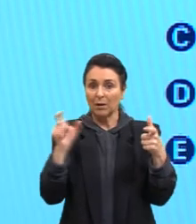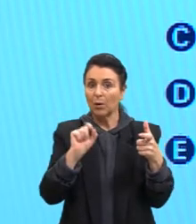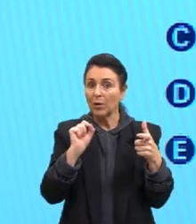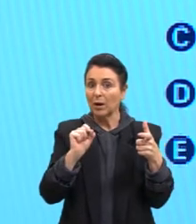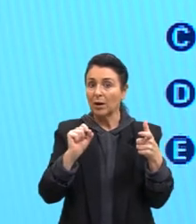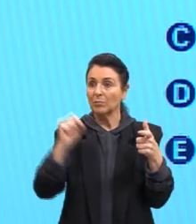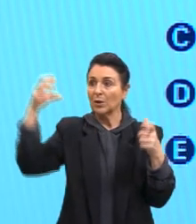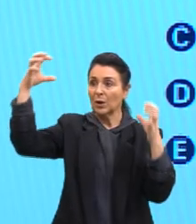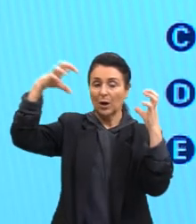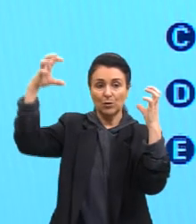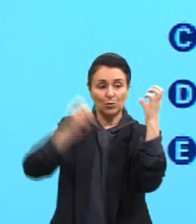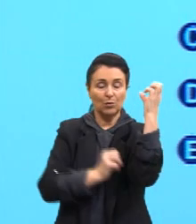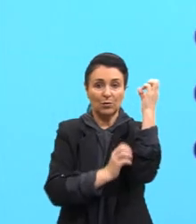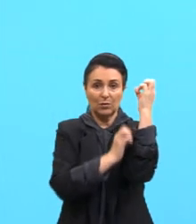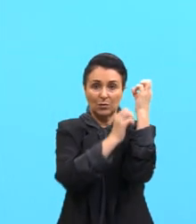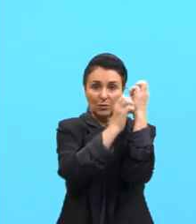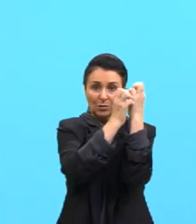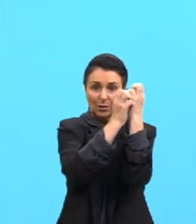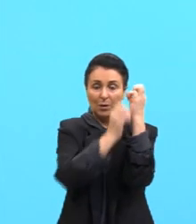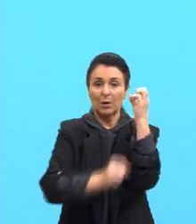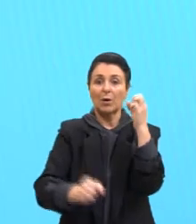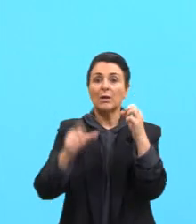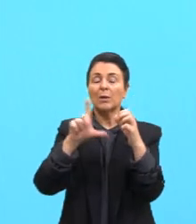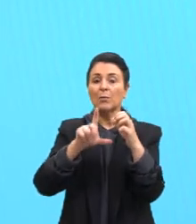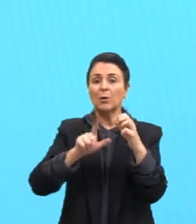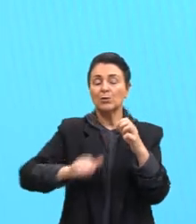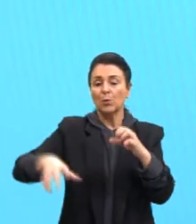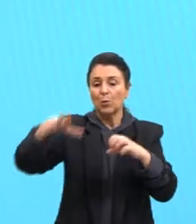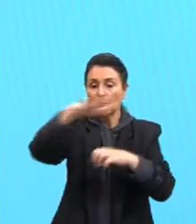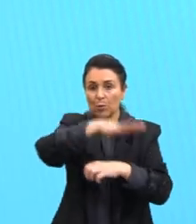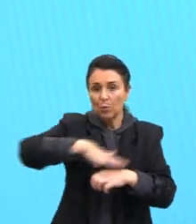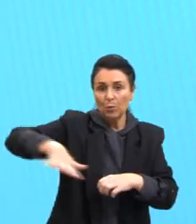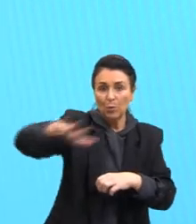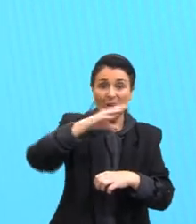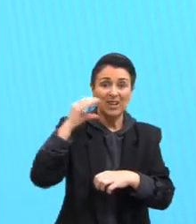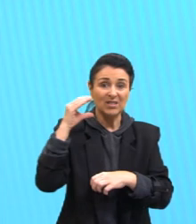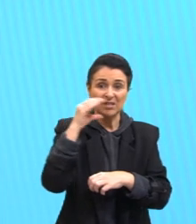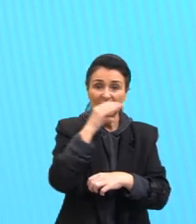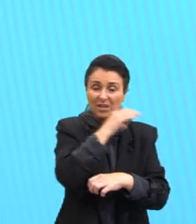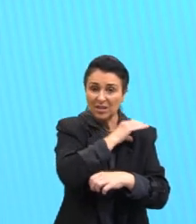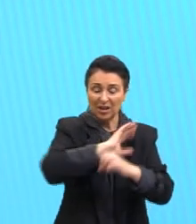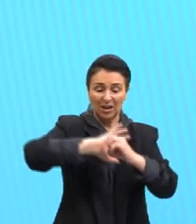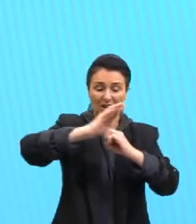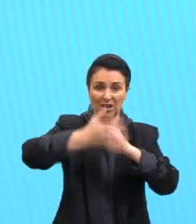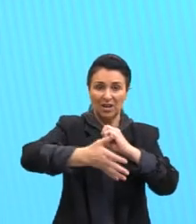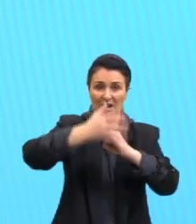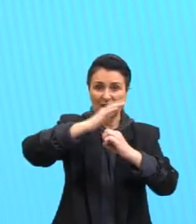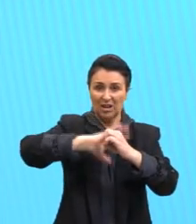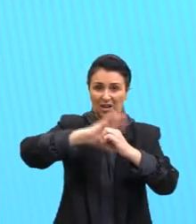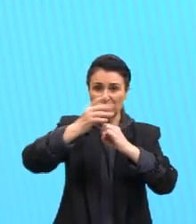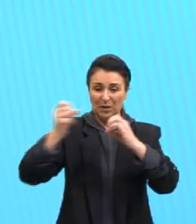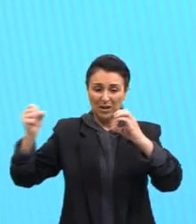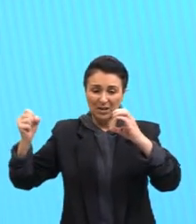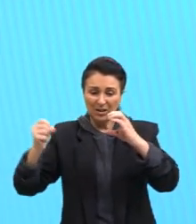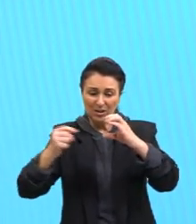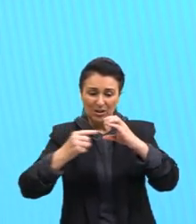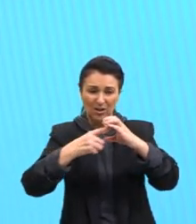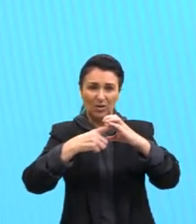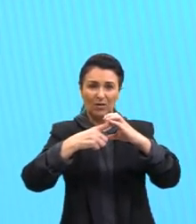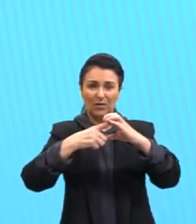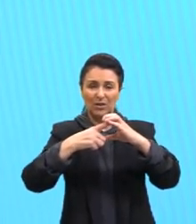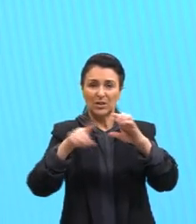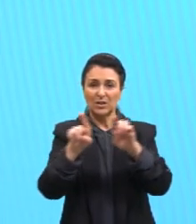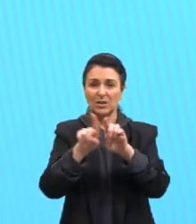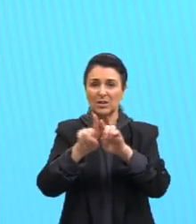ácida, B, surgimento de ilha de calor, C, redução da camada de ozônio, D, ocorrência de inversão térmica e E,